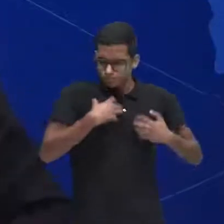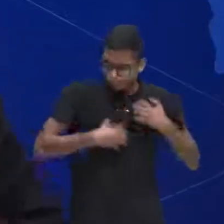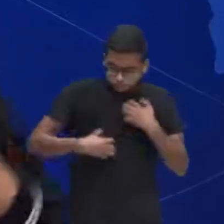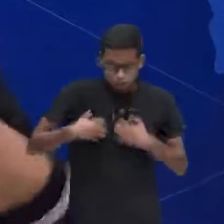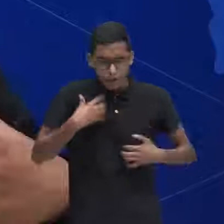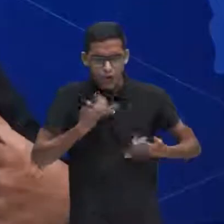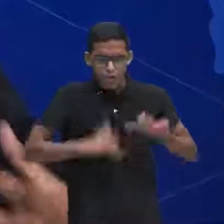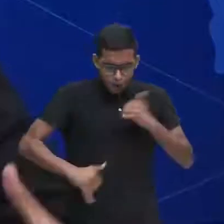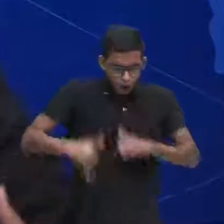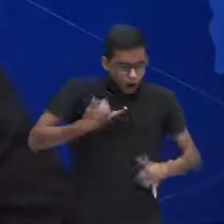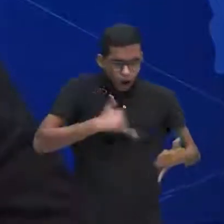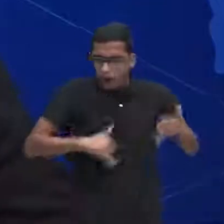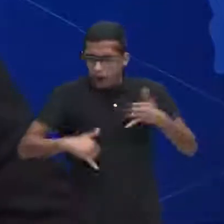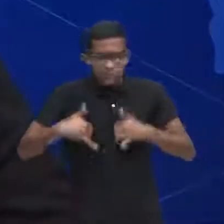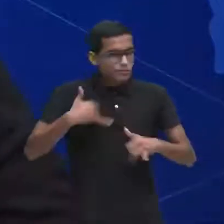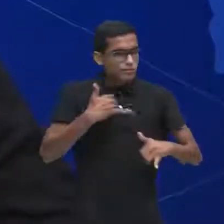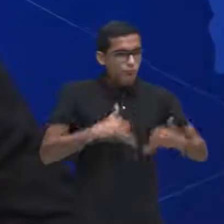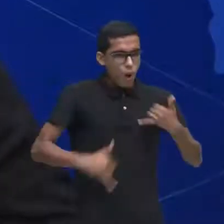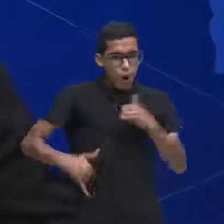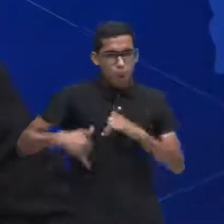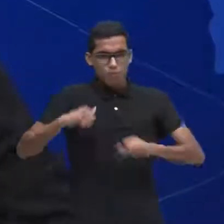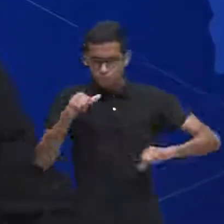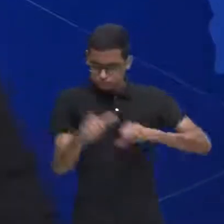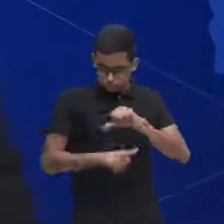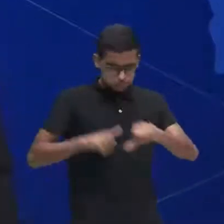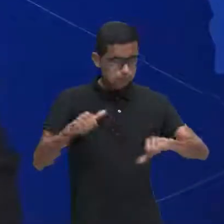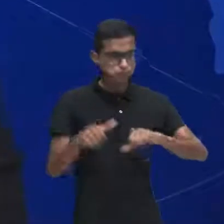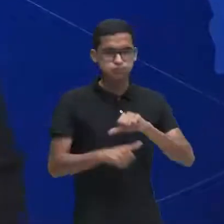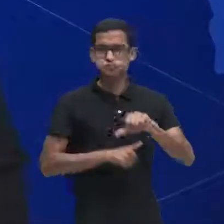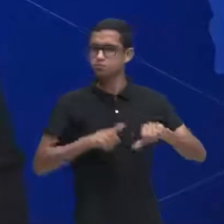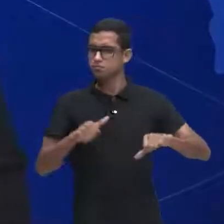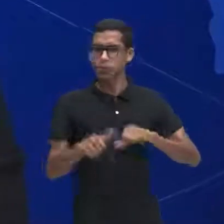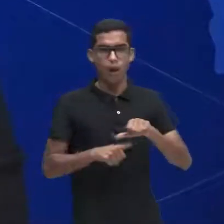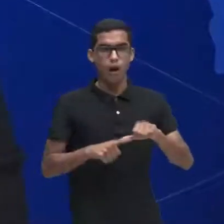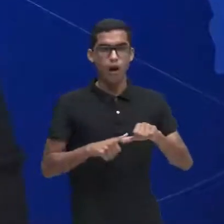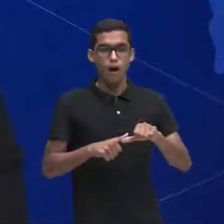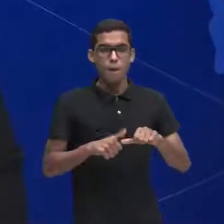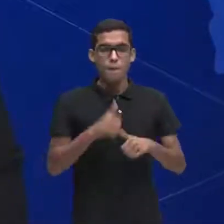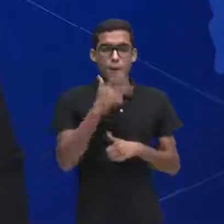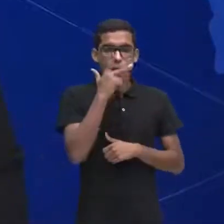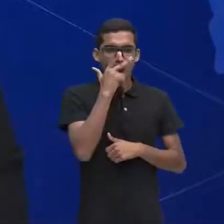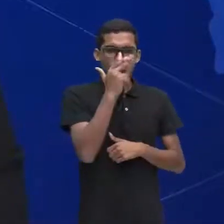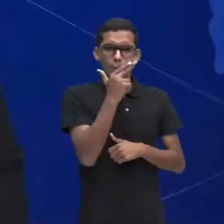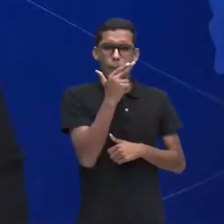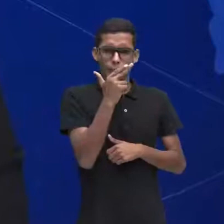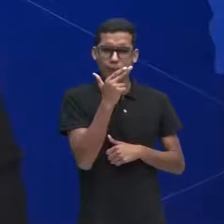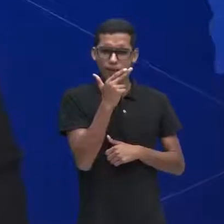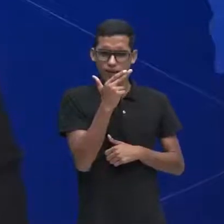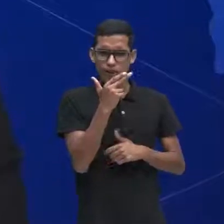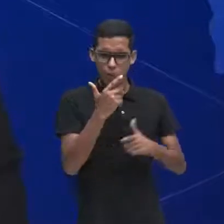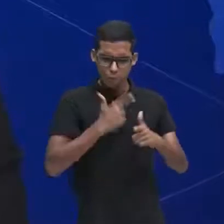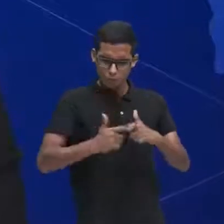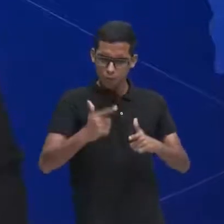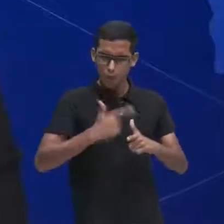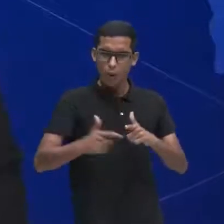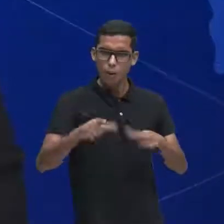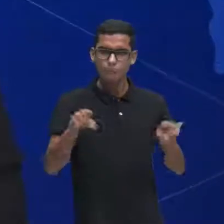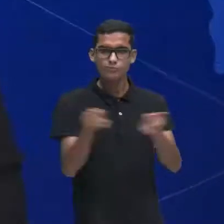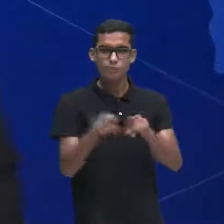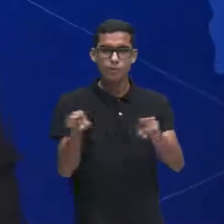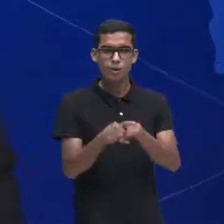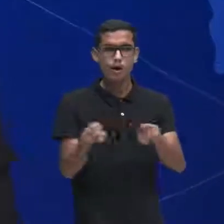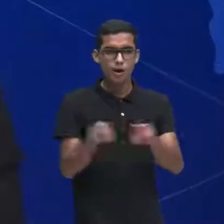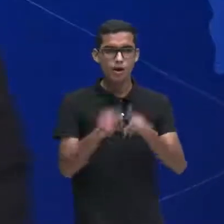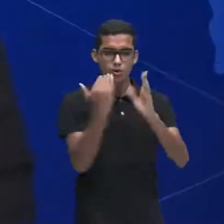das coisas mudando no corpo, os hormônios, parece-me que os problemas também são mais potencializados e trazem